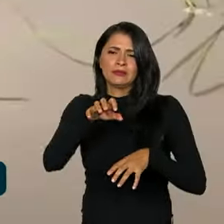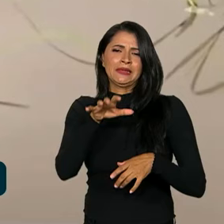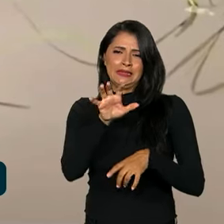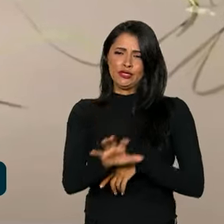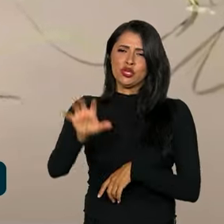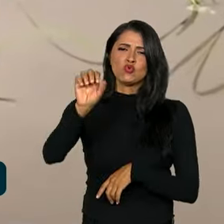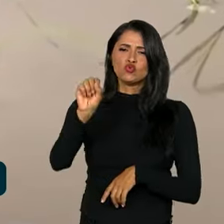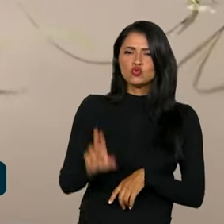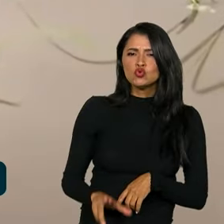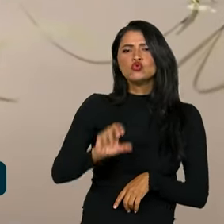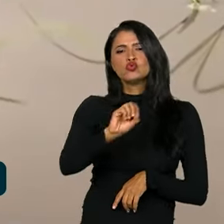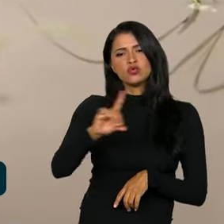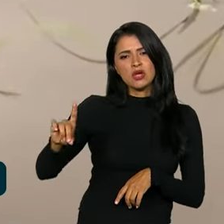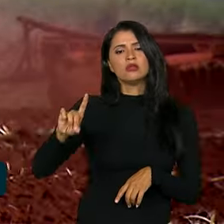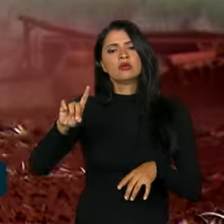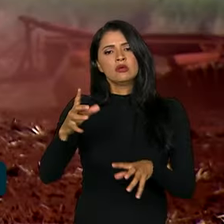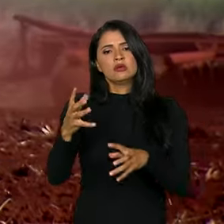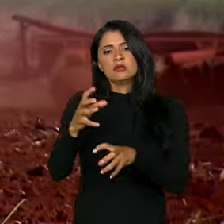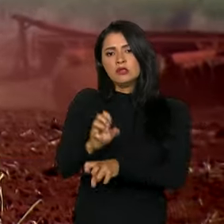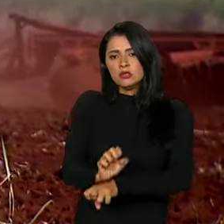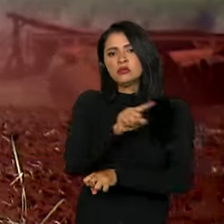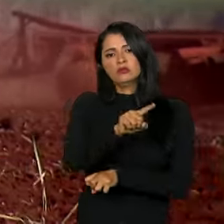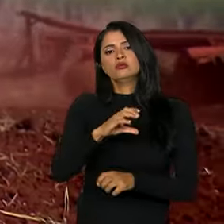sul e sudeste e a estiagem prolongada no centro-oeste.